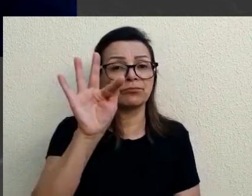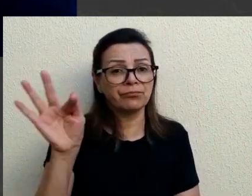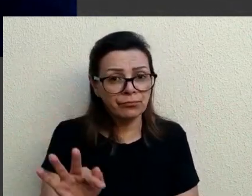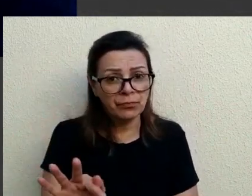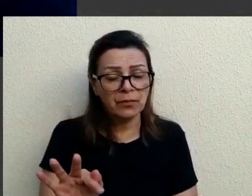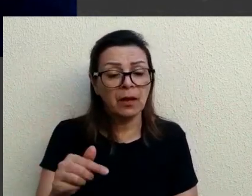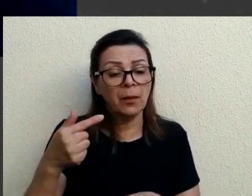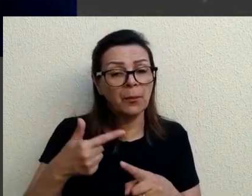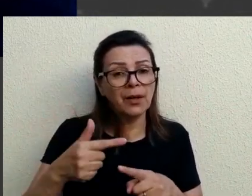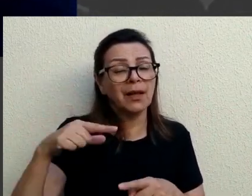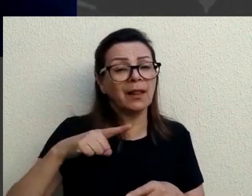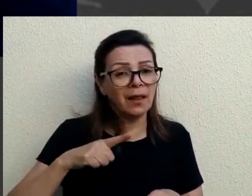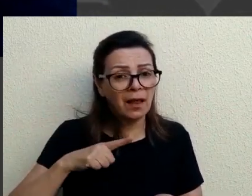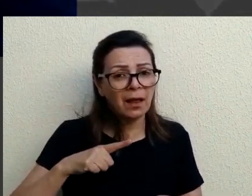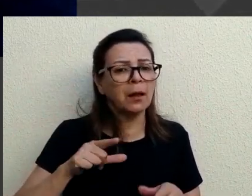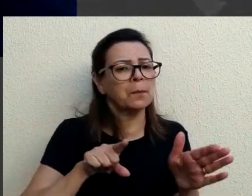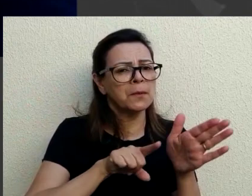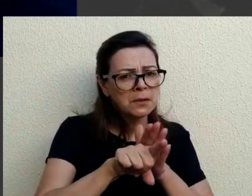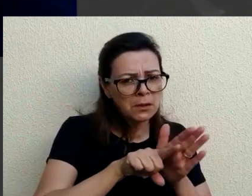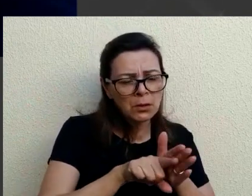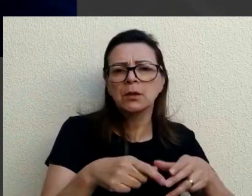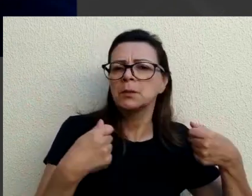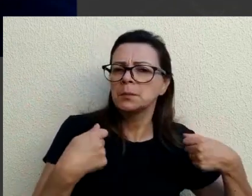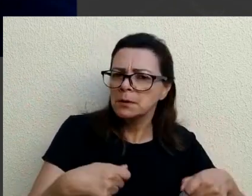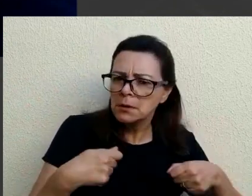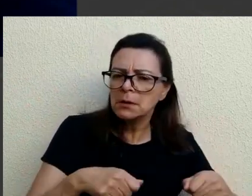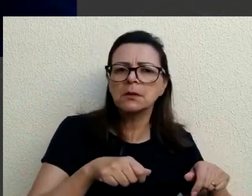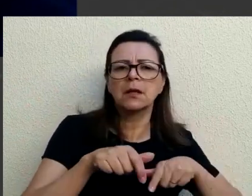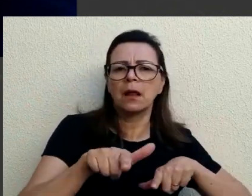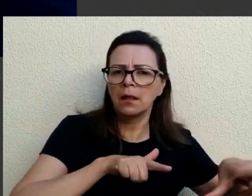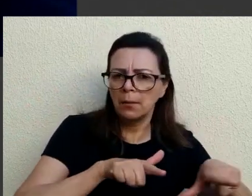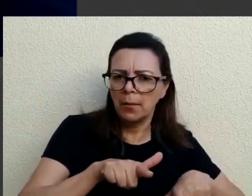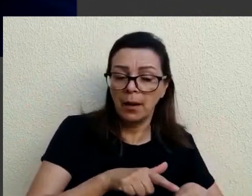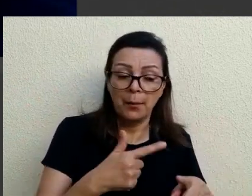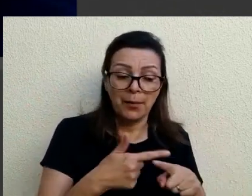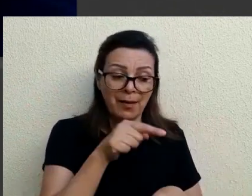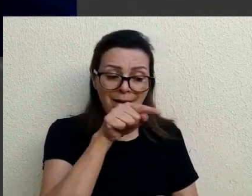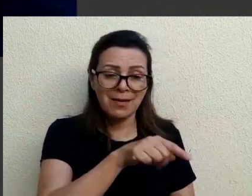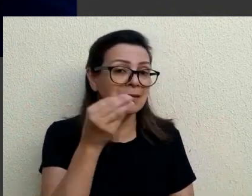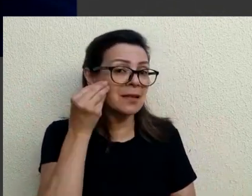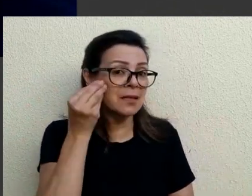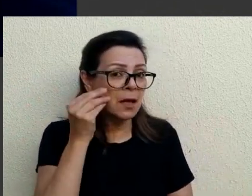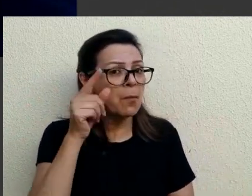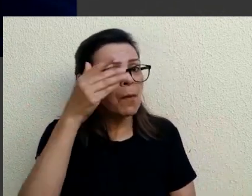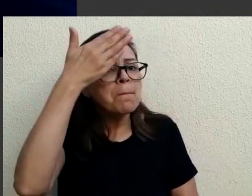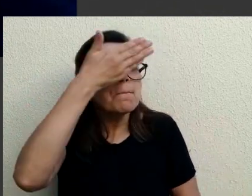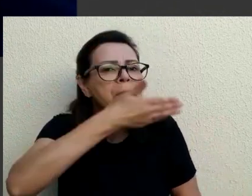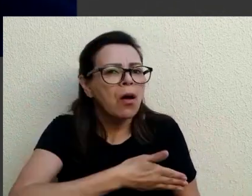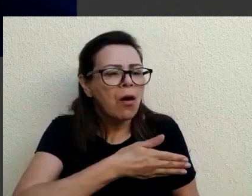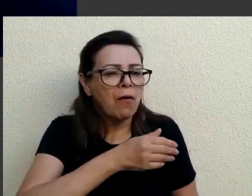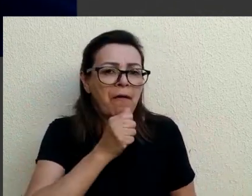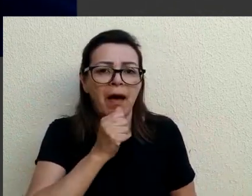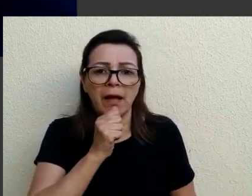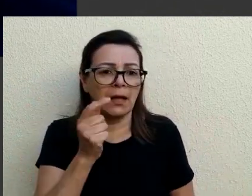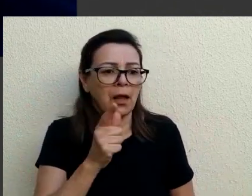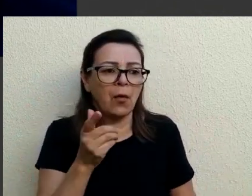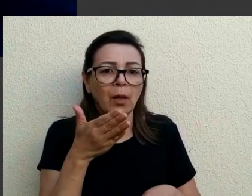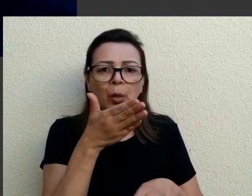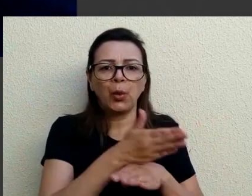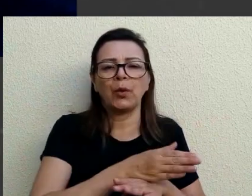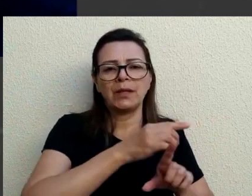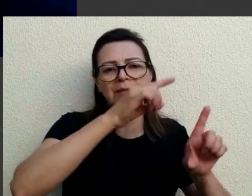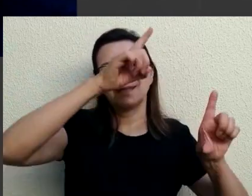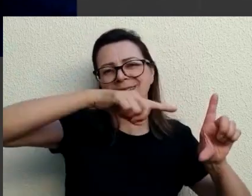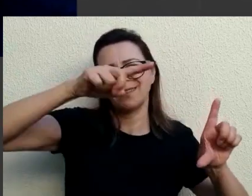universidades mesmo, que tem pesquisadores aptos a trabalhar, professor, e esse exame é uma prova, ou seja, ele ainda não está